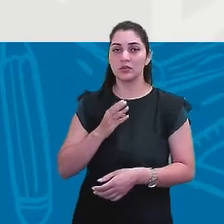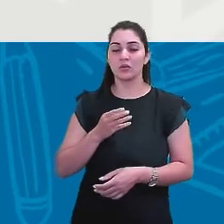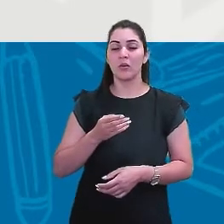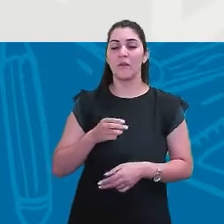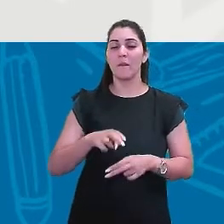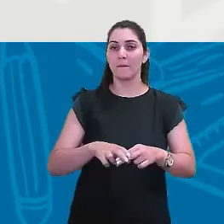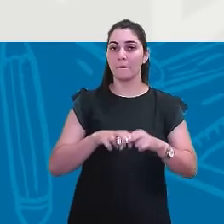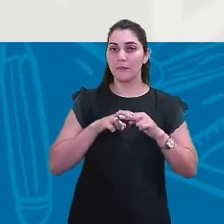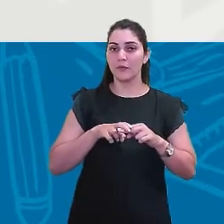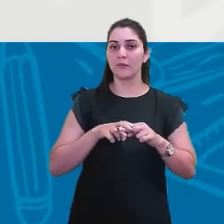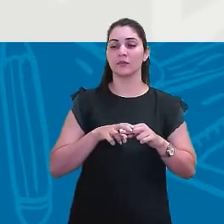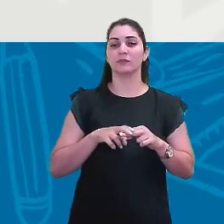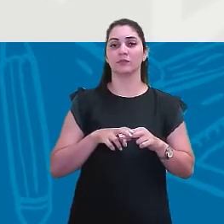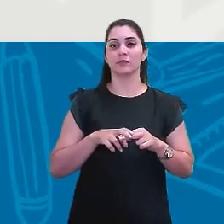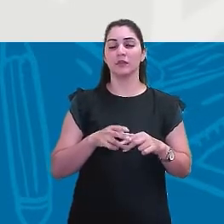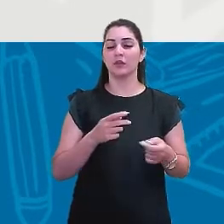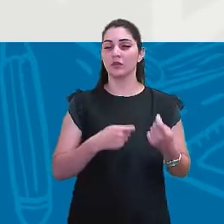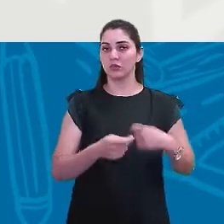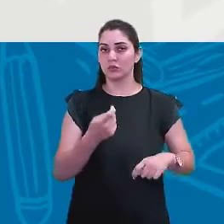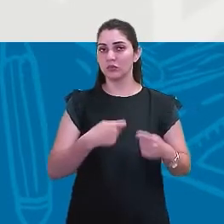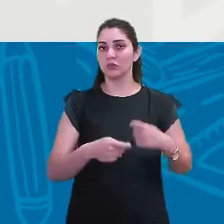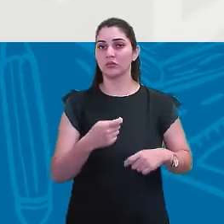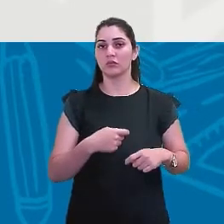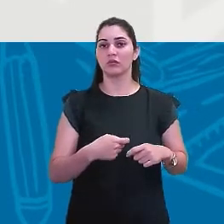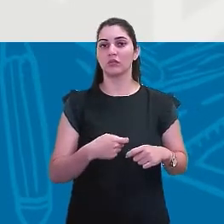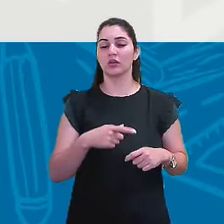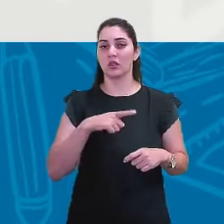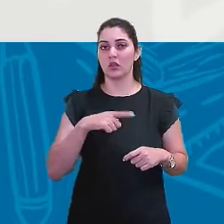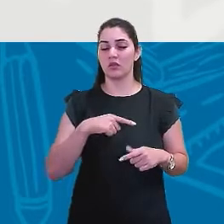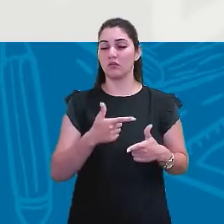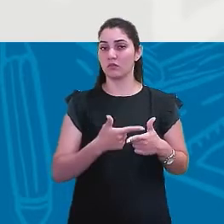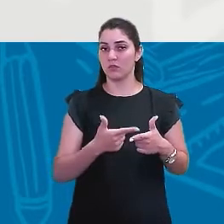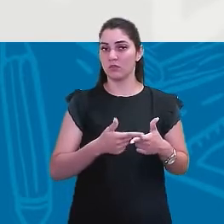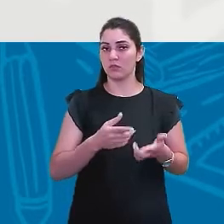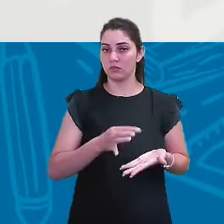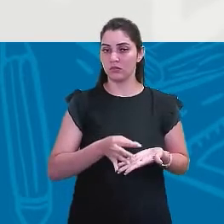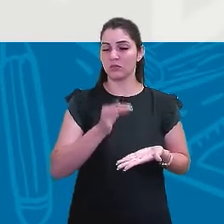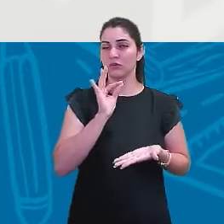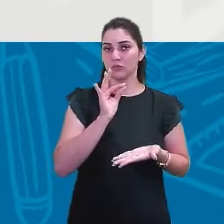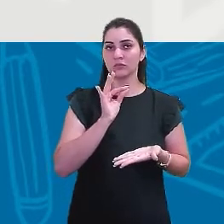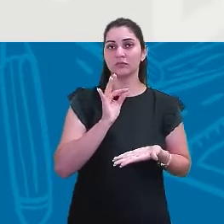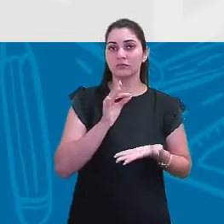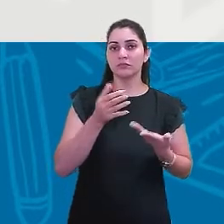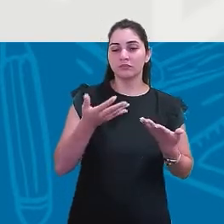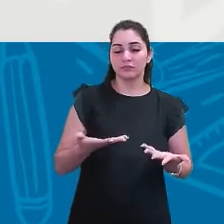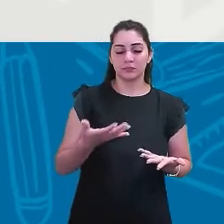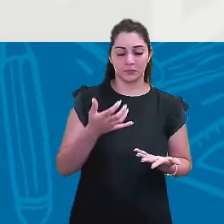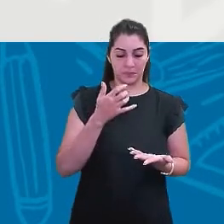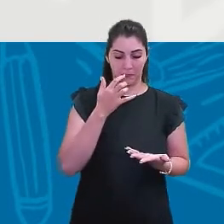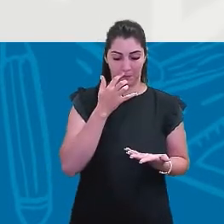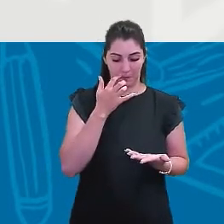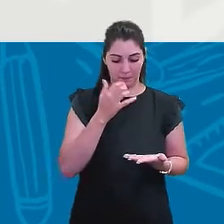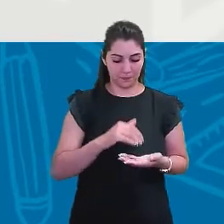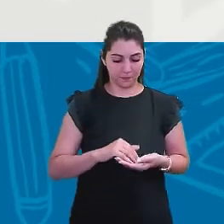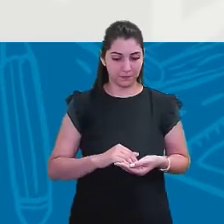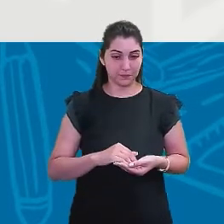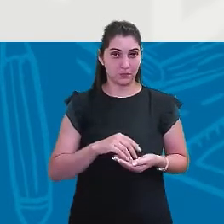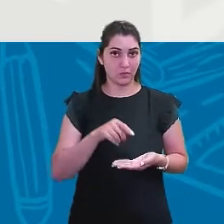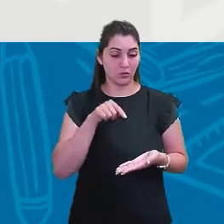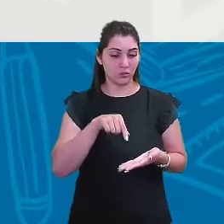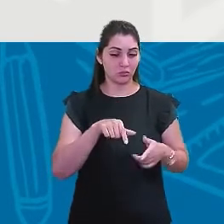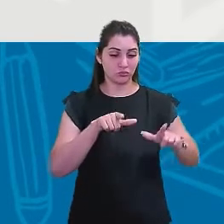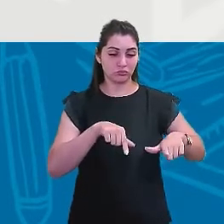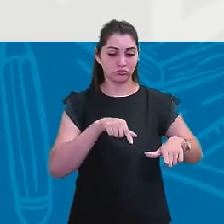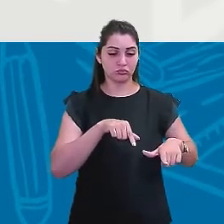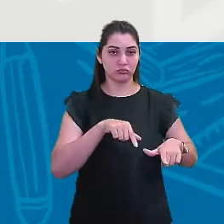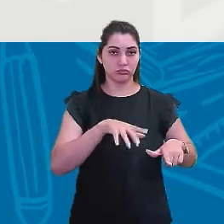conjuntura econômica que veio com a crise do café, quando o setor do café, o